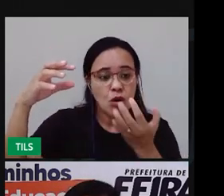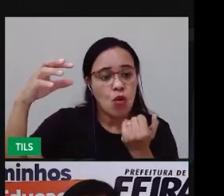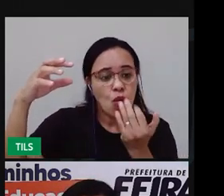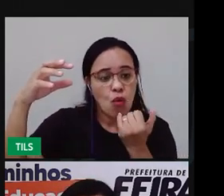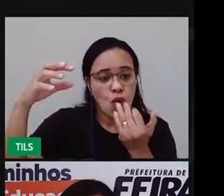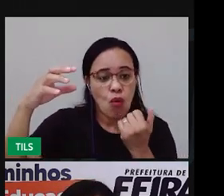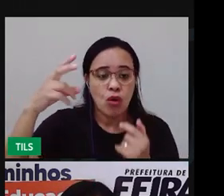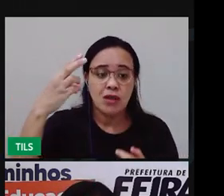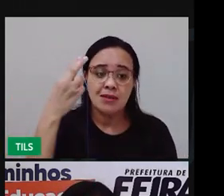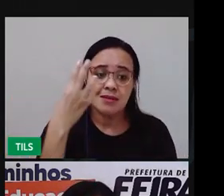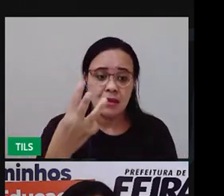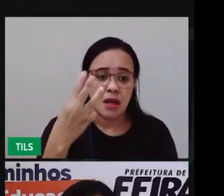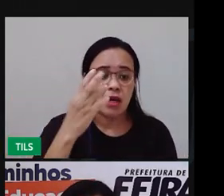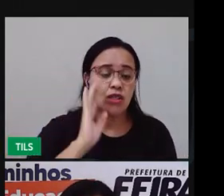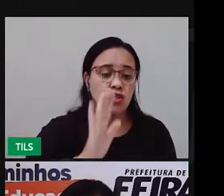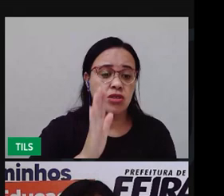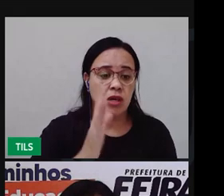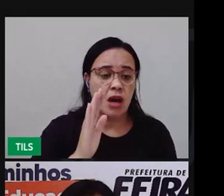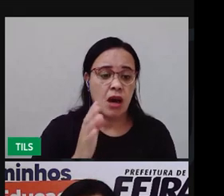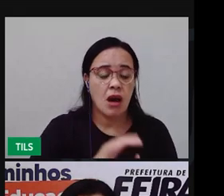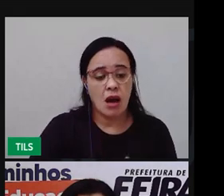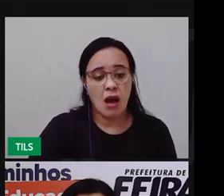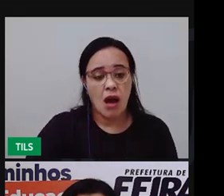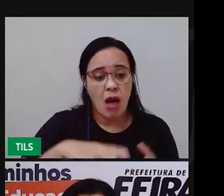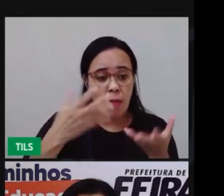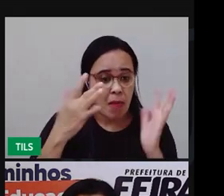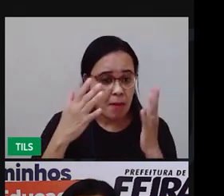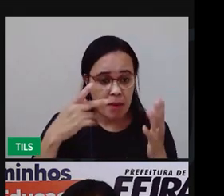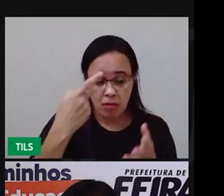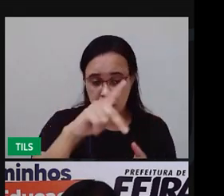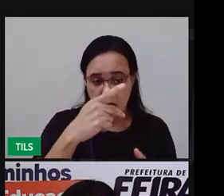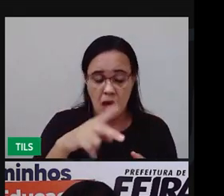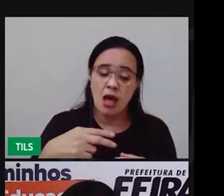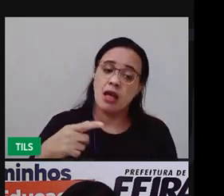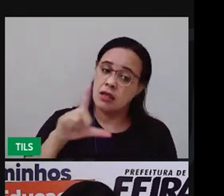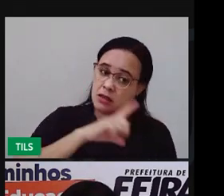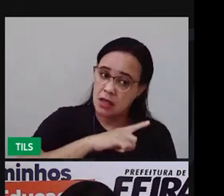E ainda tem nas mãos dois.